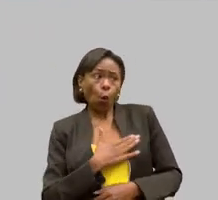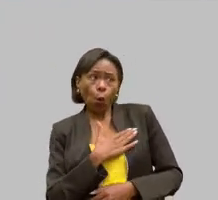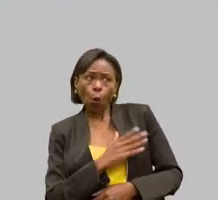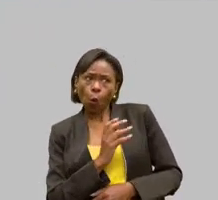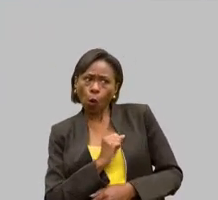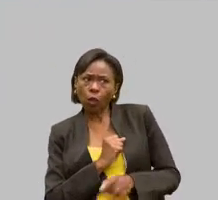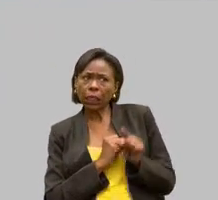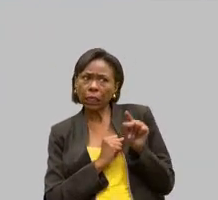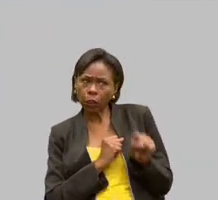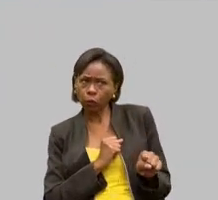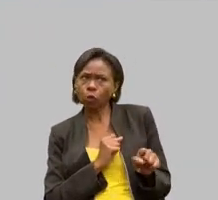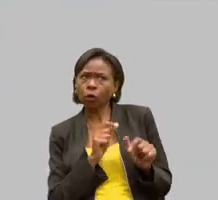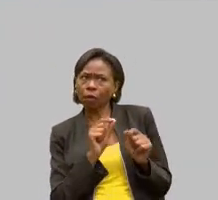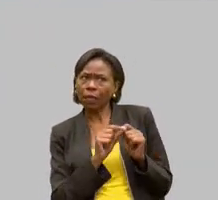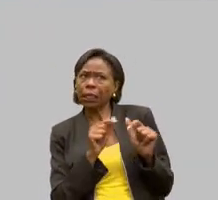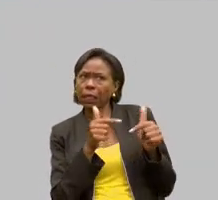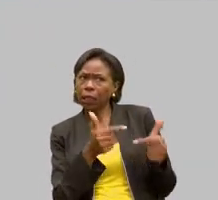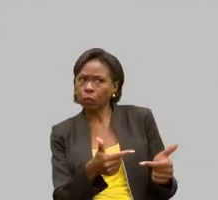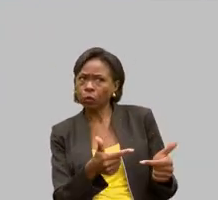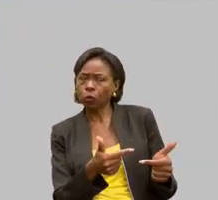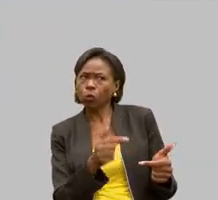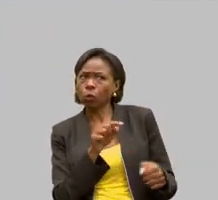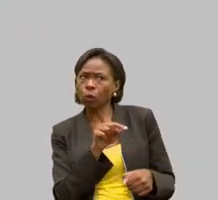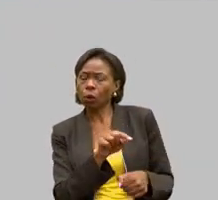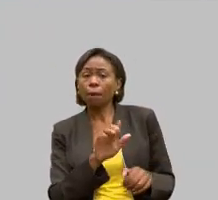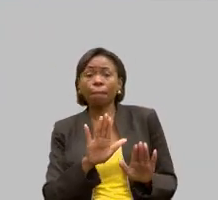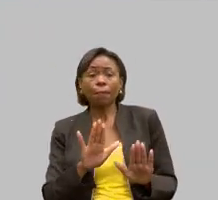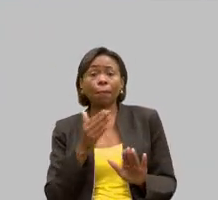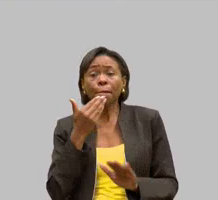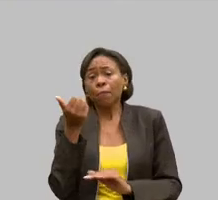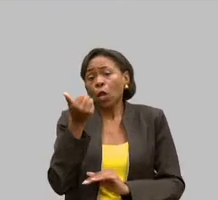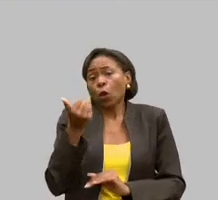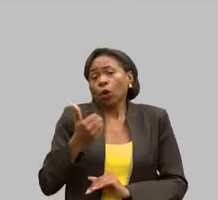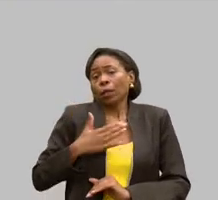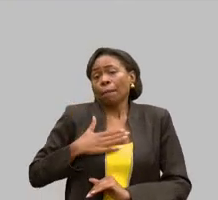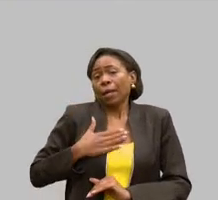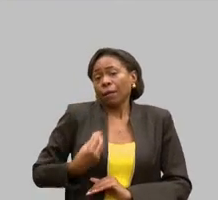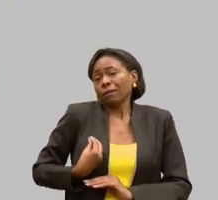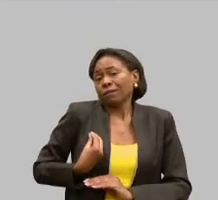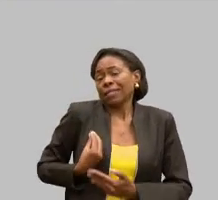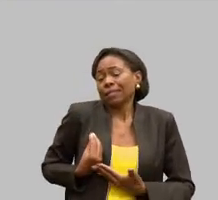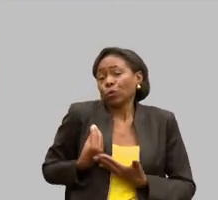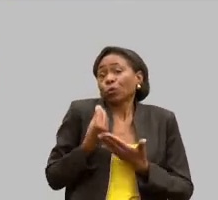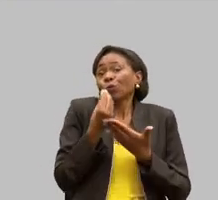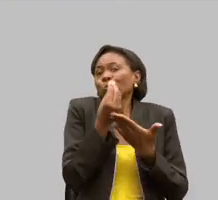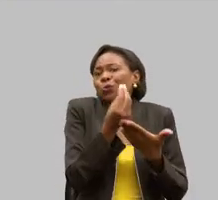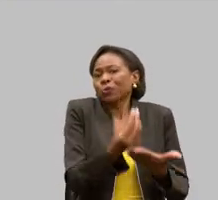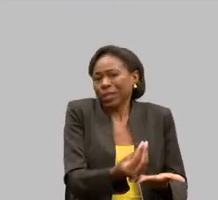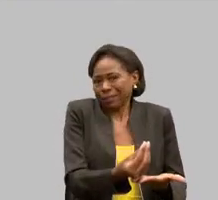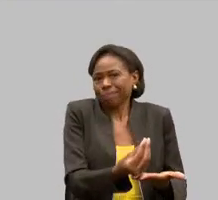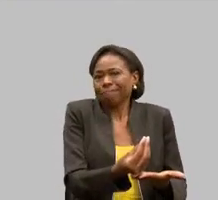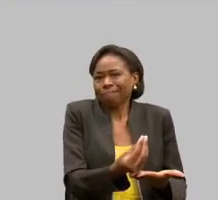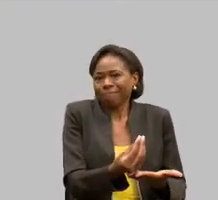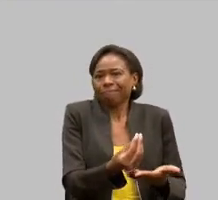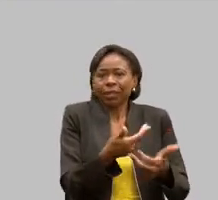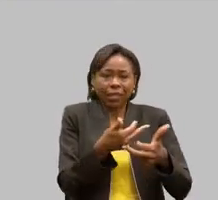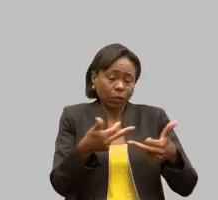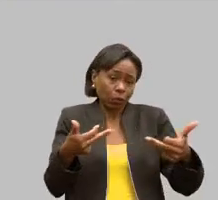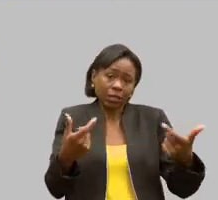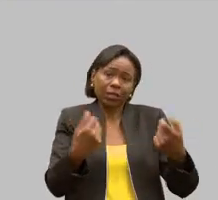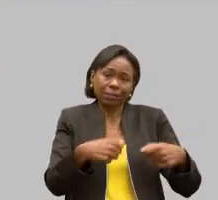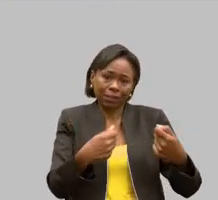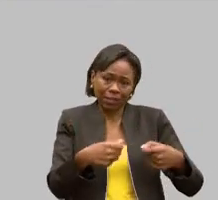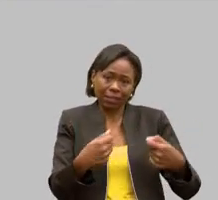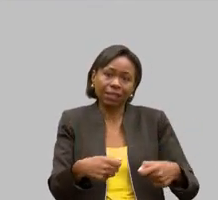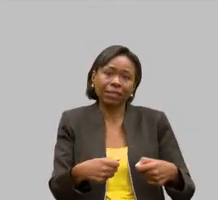Às vezes, o melhor é eu doar a minha vida naquilo que é necessário, é preciso. Porque ali